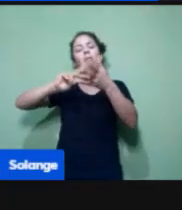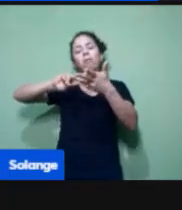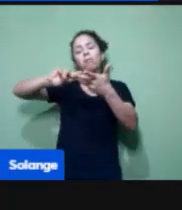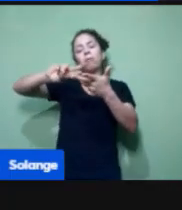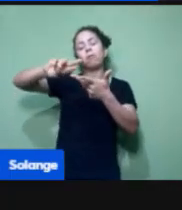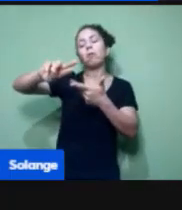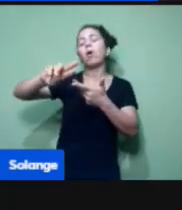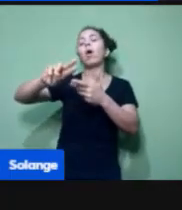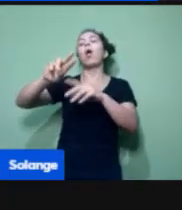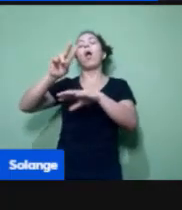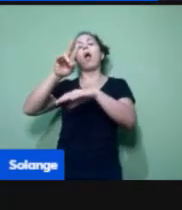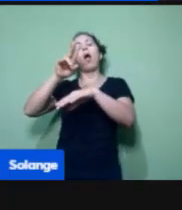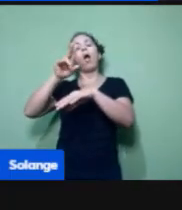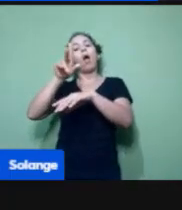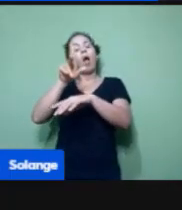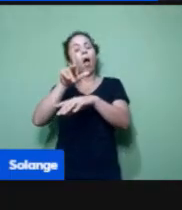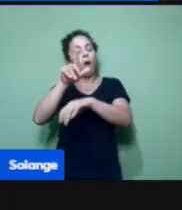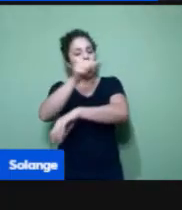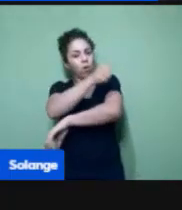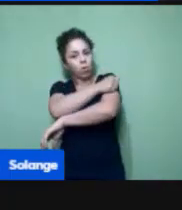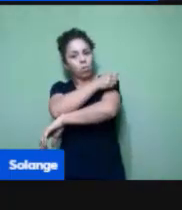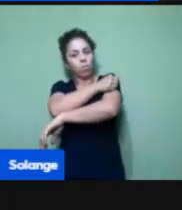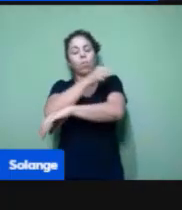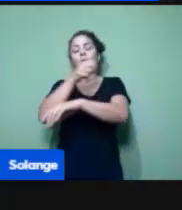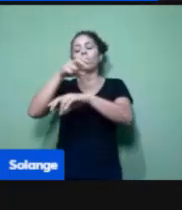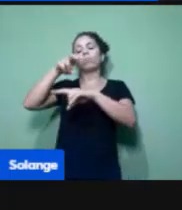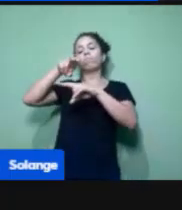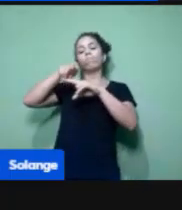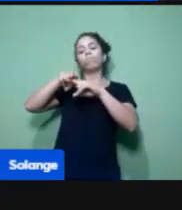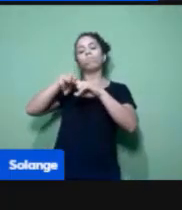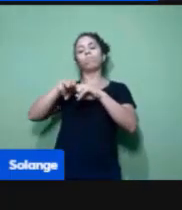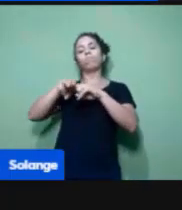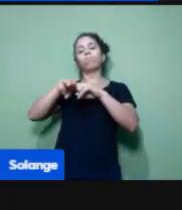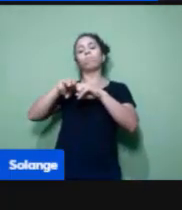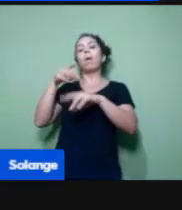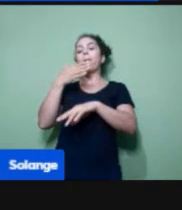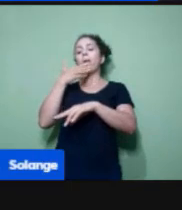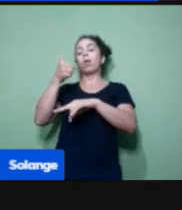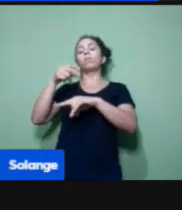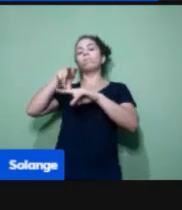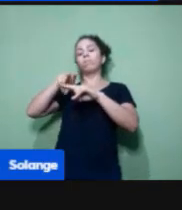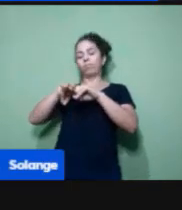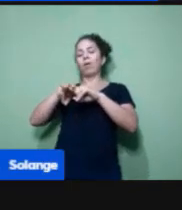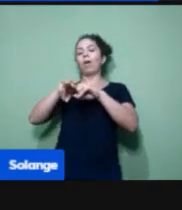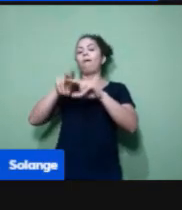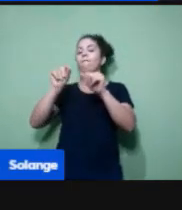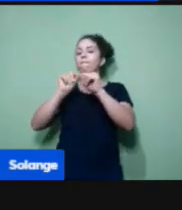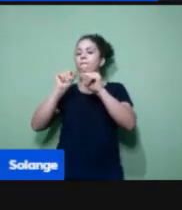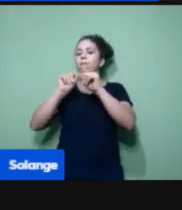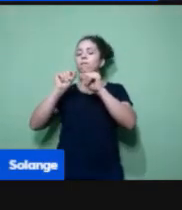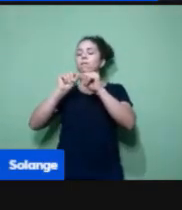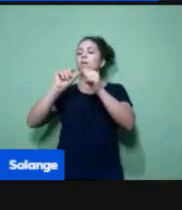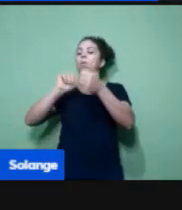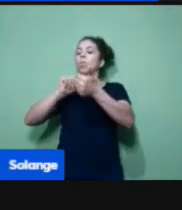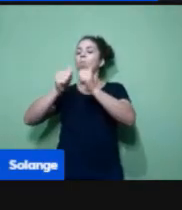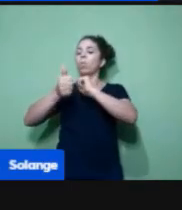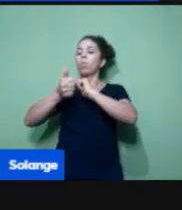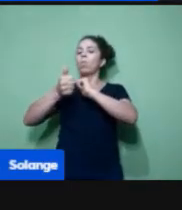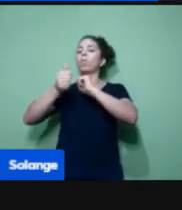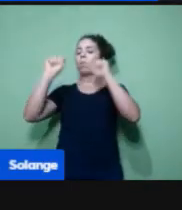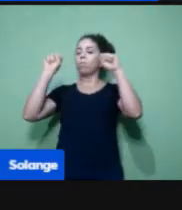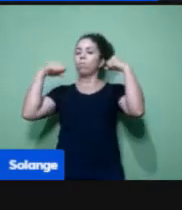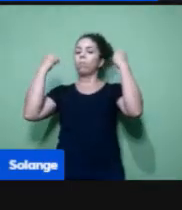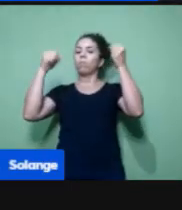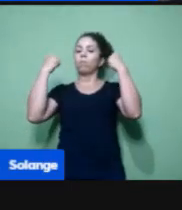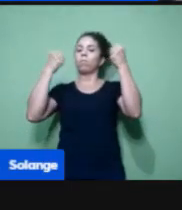sentado fazendo atividade de educação física. Ah, mas ele não está em crise, mas o pai também não quer que ele faça. Então, a mesma